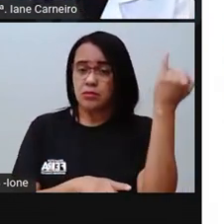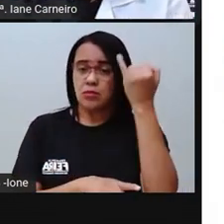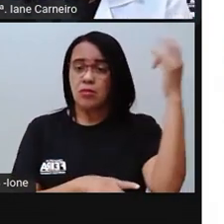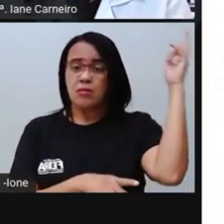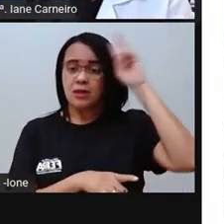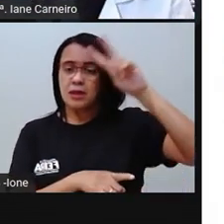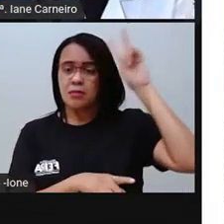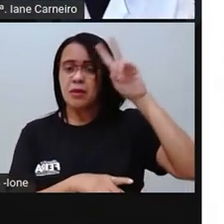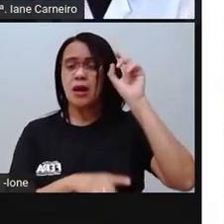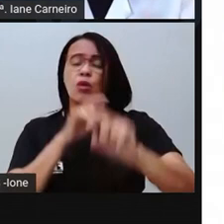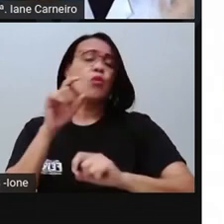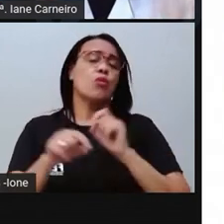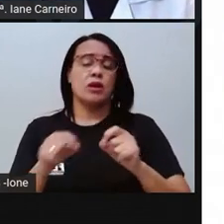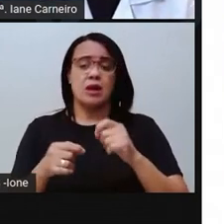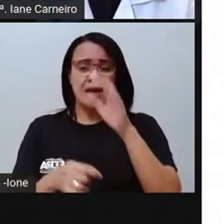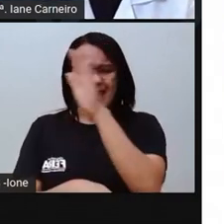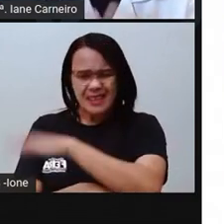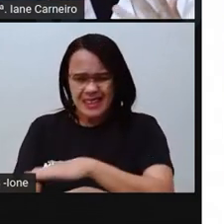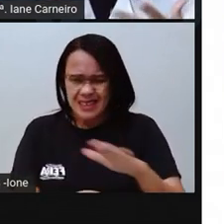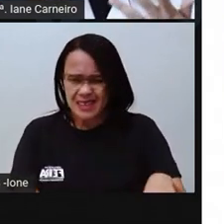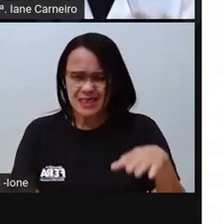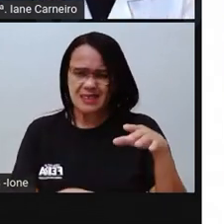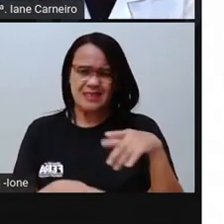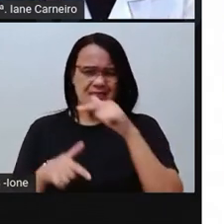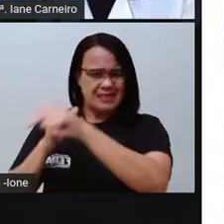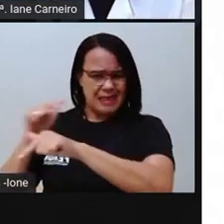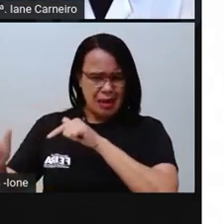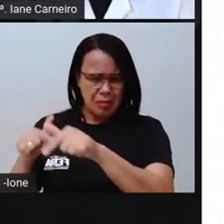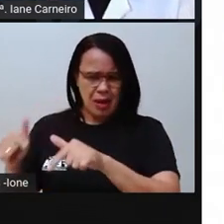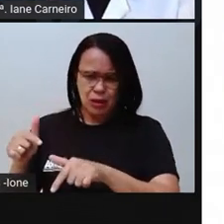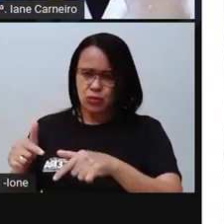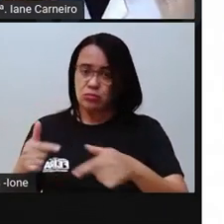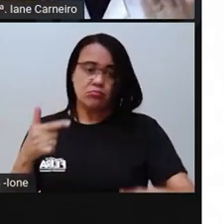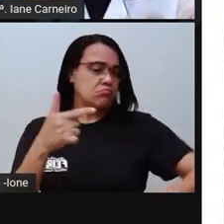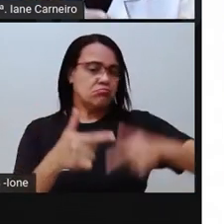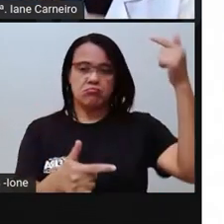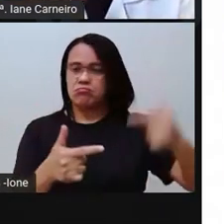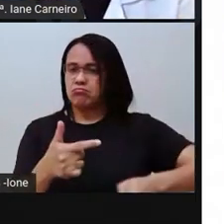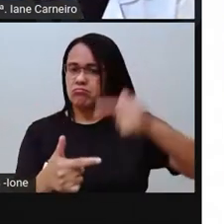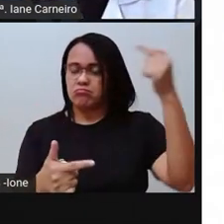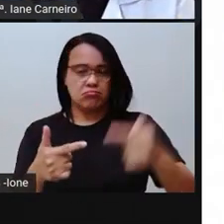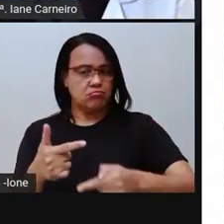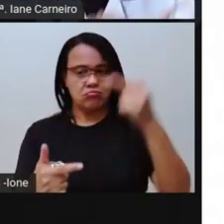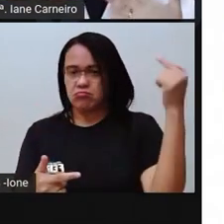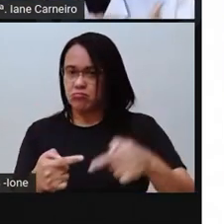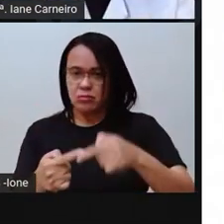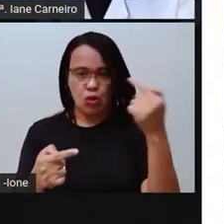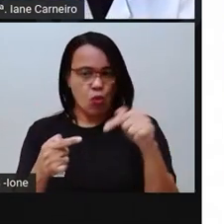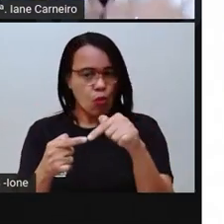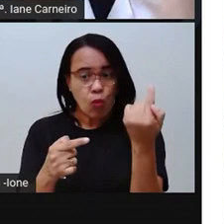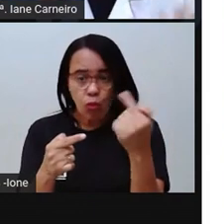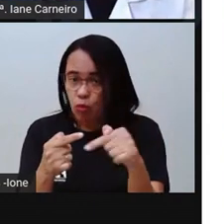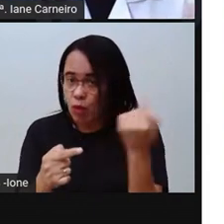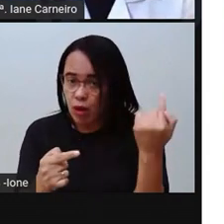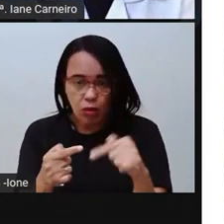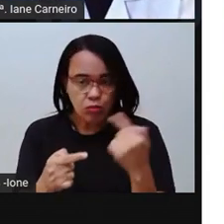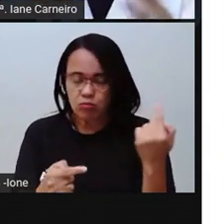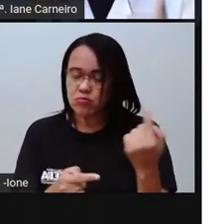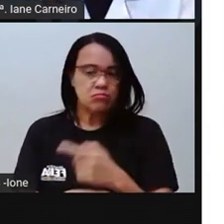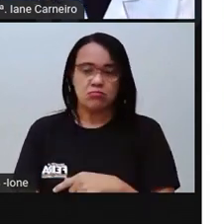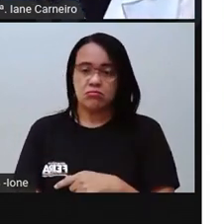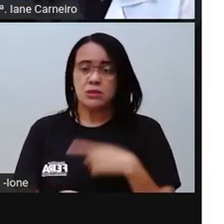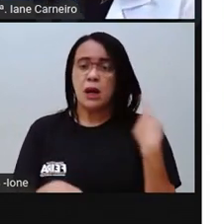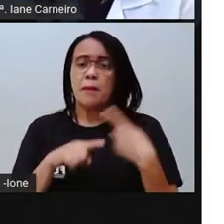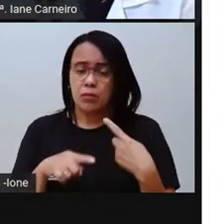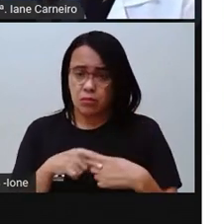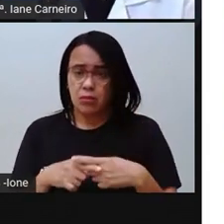não trabalha, né? Por mais necessidade que se tenha, a gente precisa garantir, né? O direito que a criança tem de